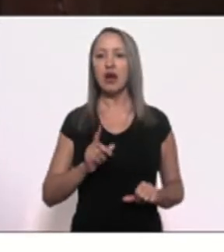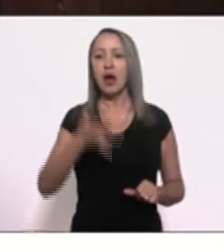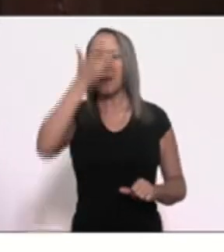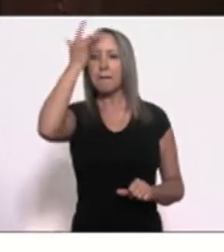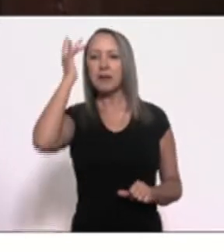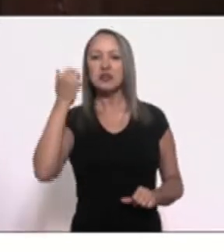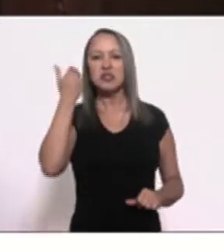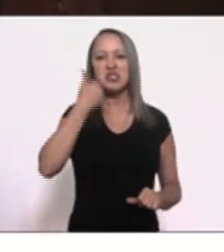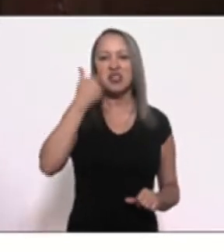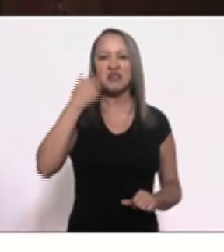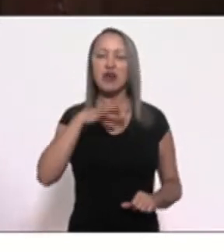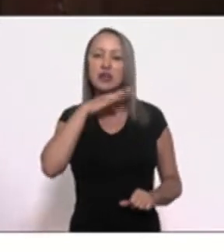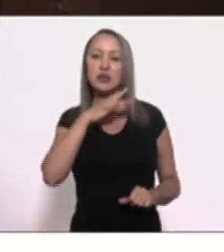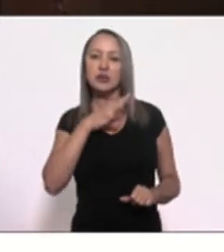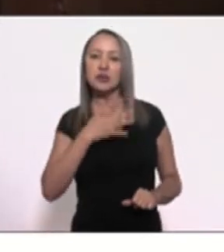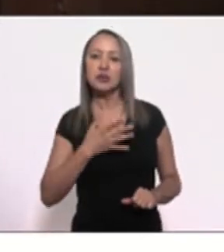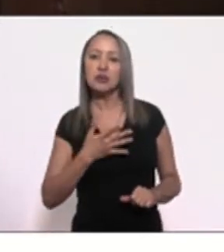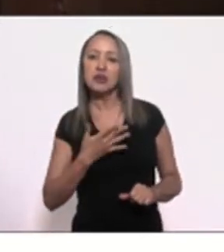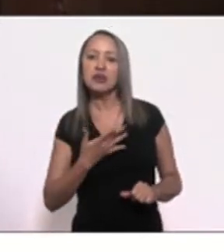Continua sendo mau caráter.